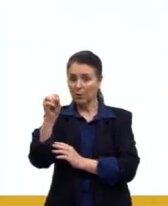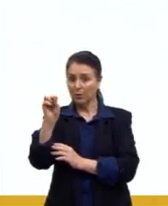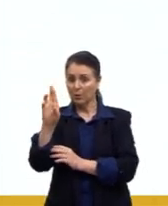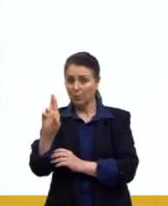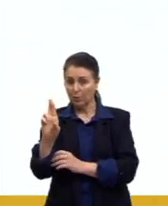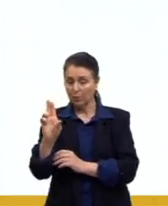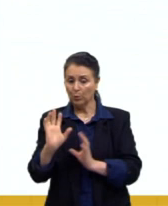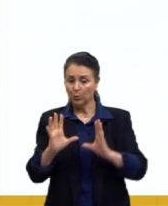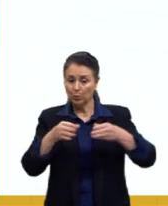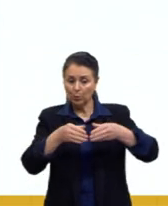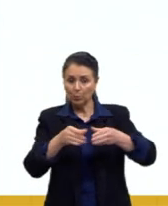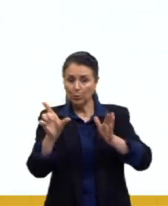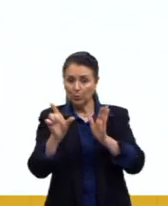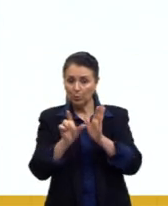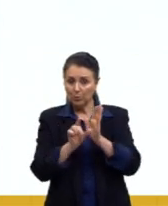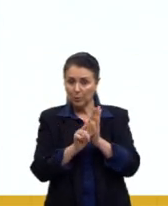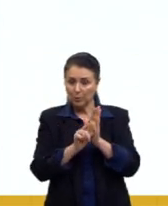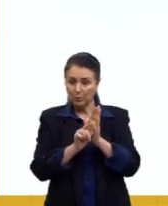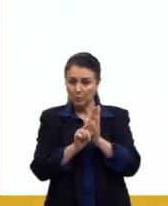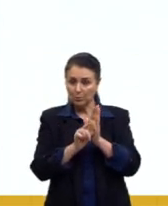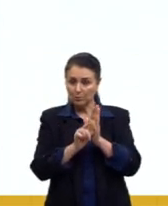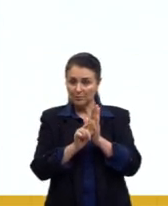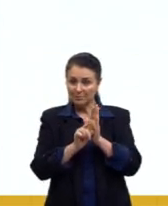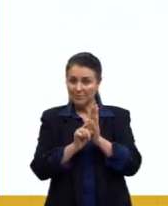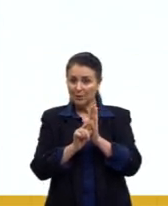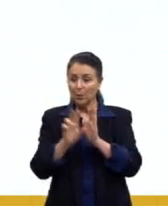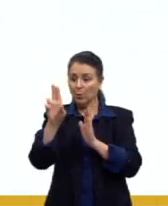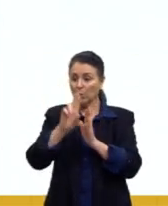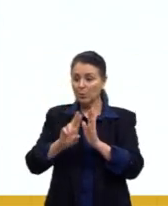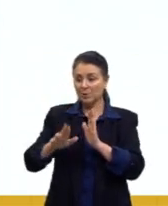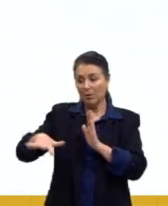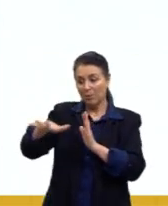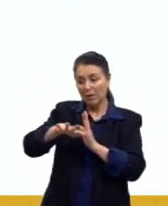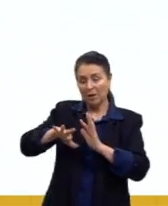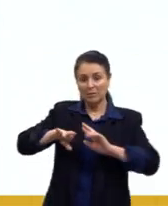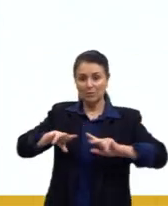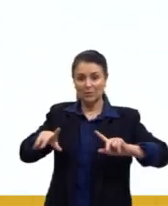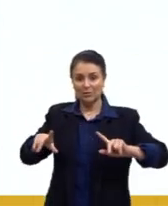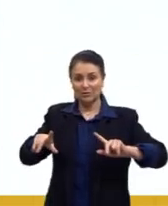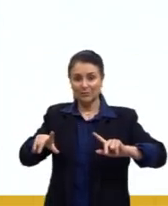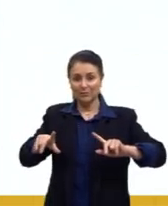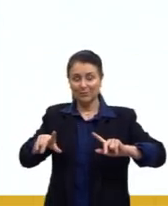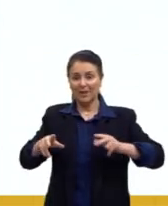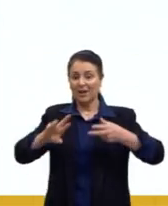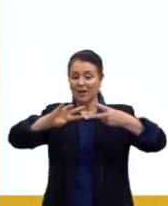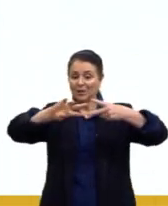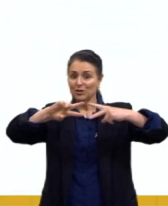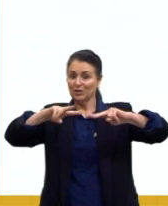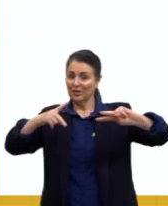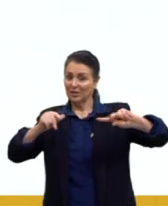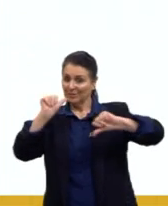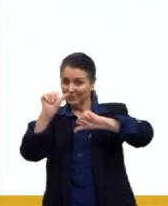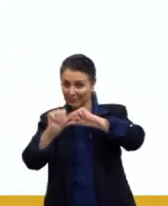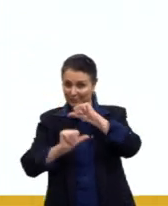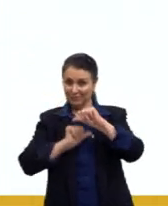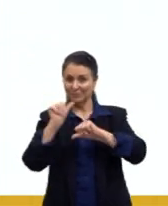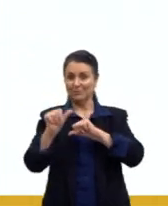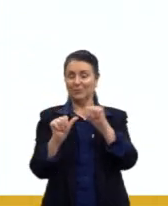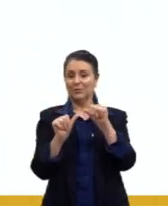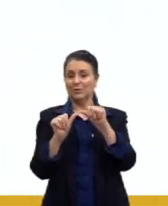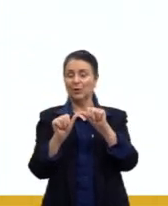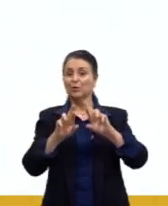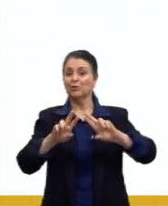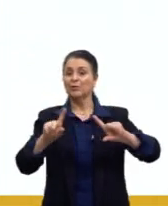pequena coloniza uma nova área. A deriva genética, gente, diferentemente dos outros